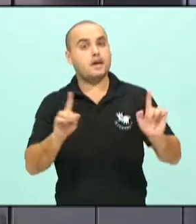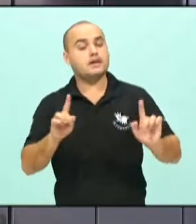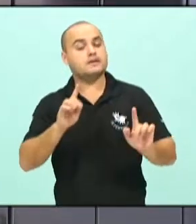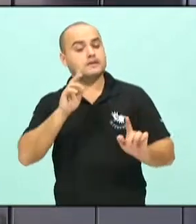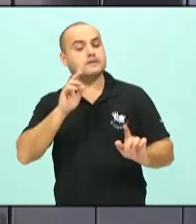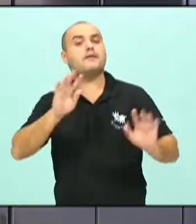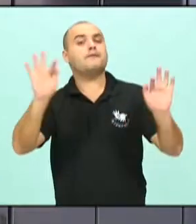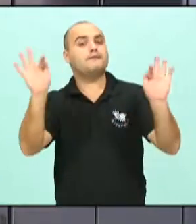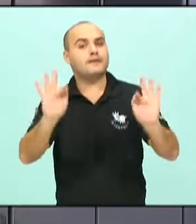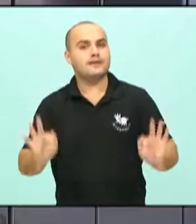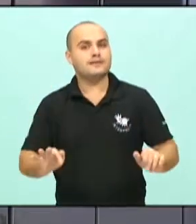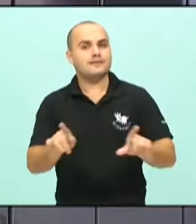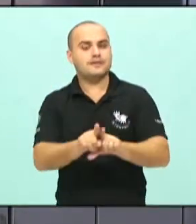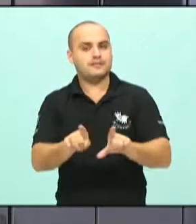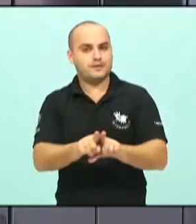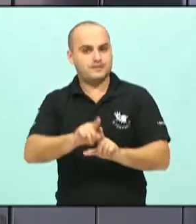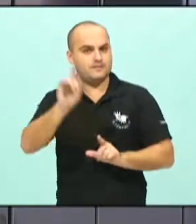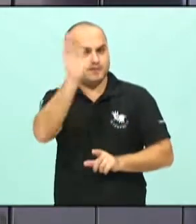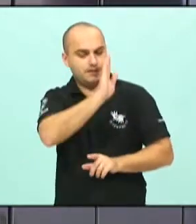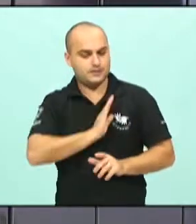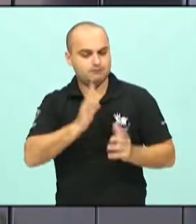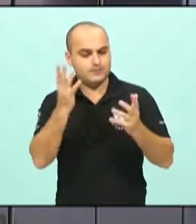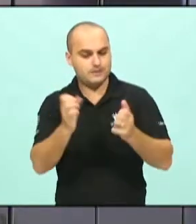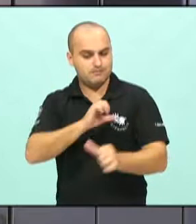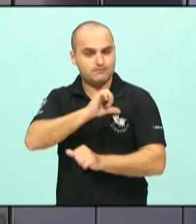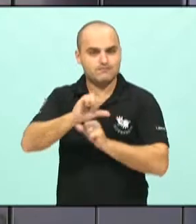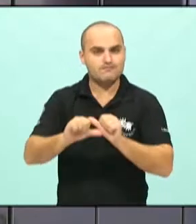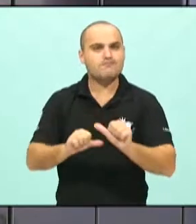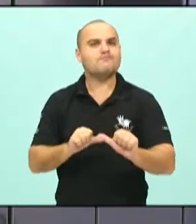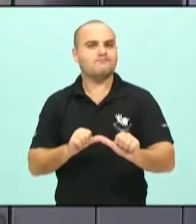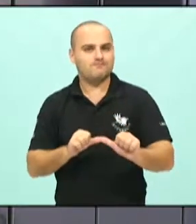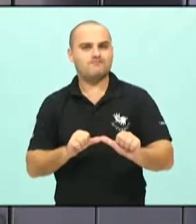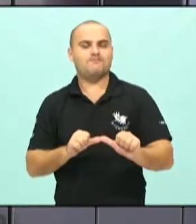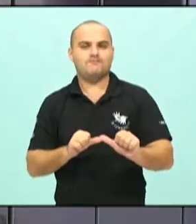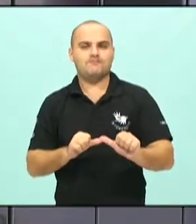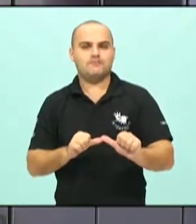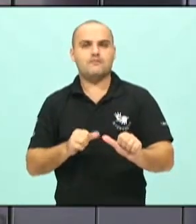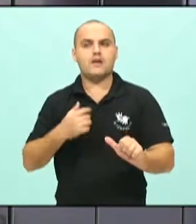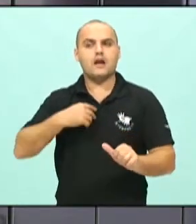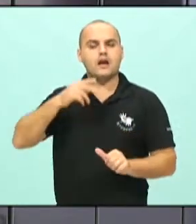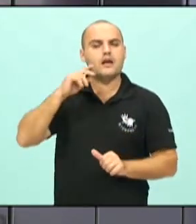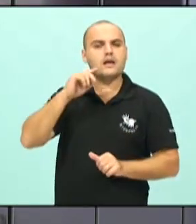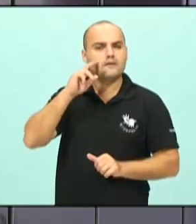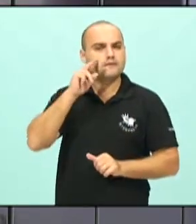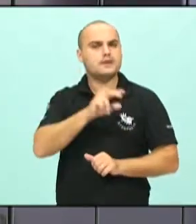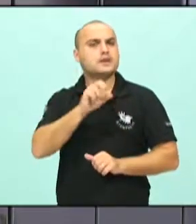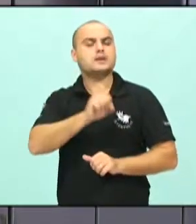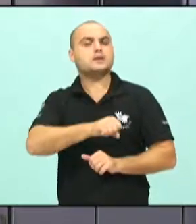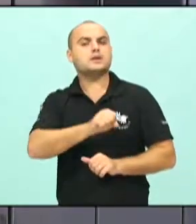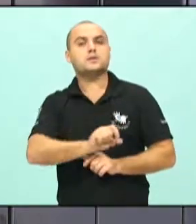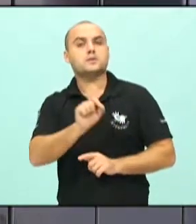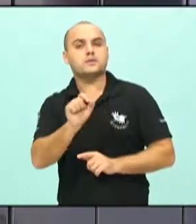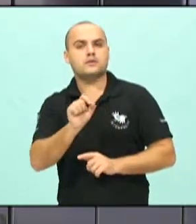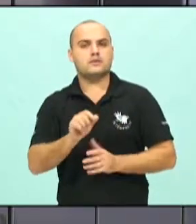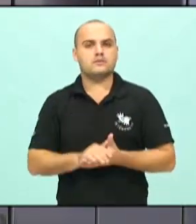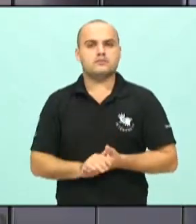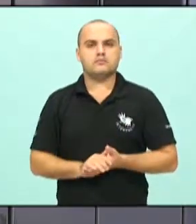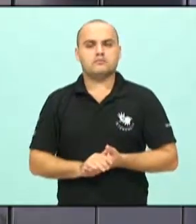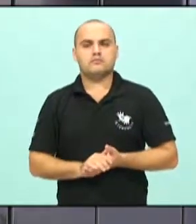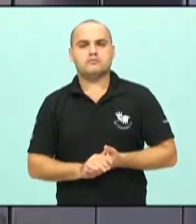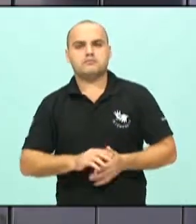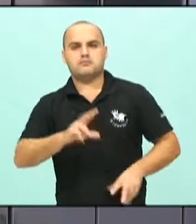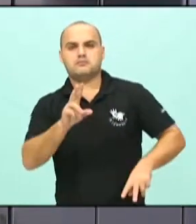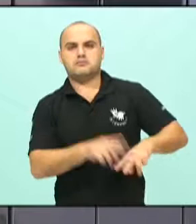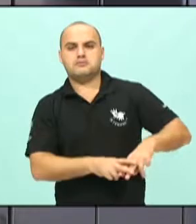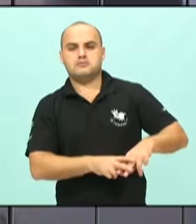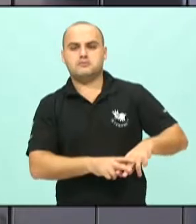país tem procurado passar, onde a gente via antigamente a prisão apenas de três